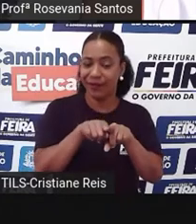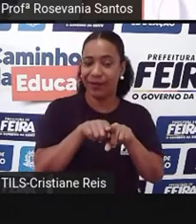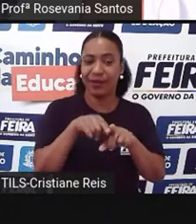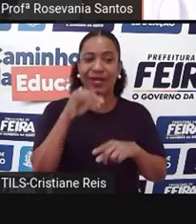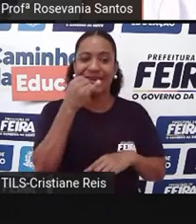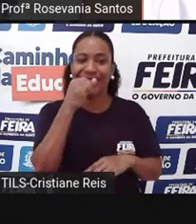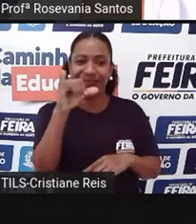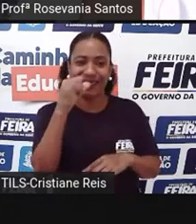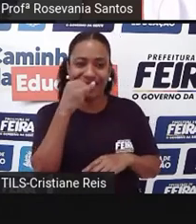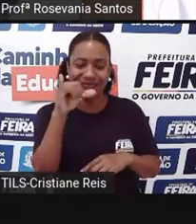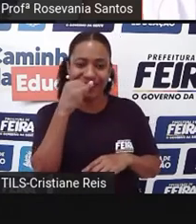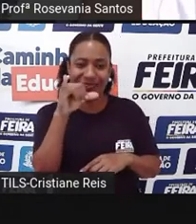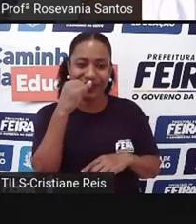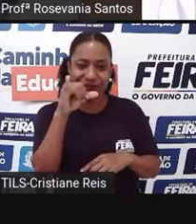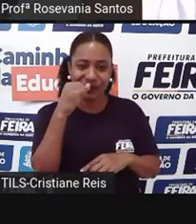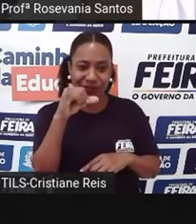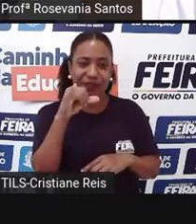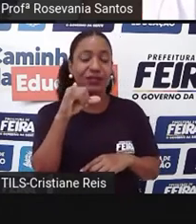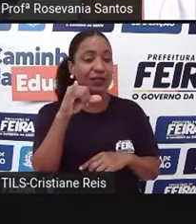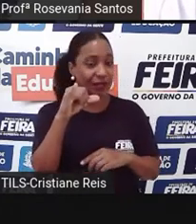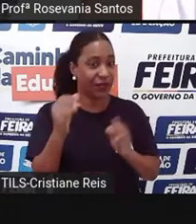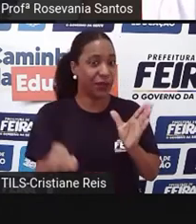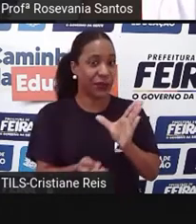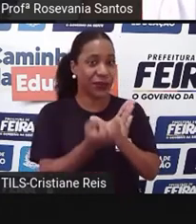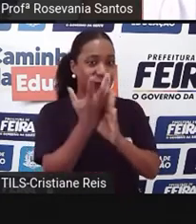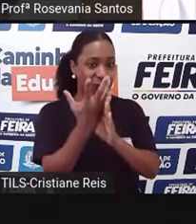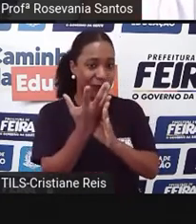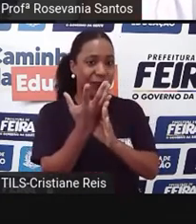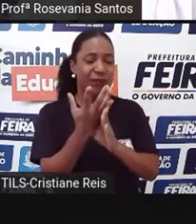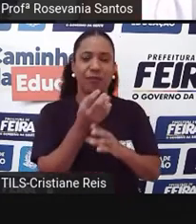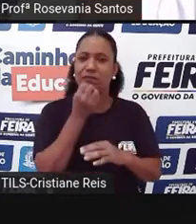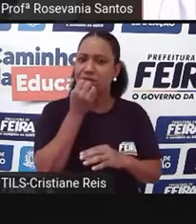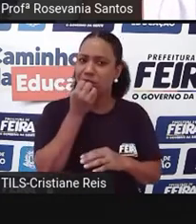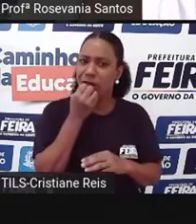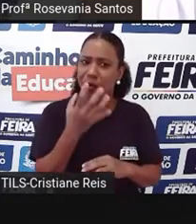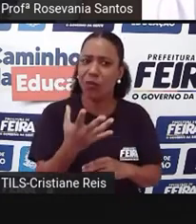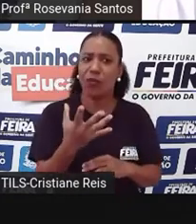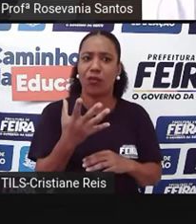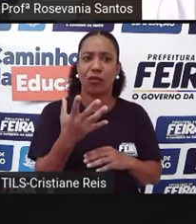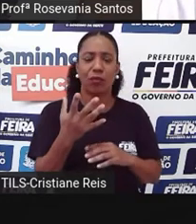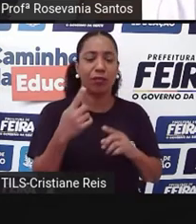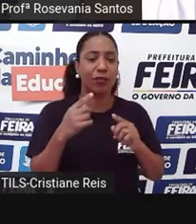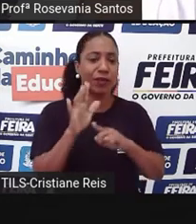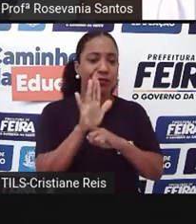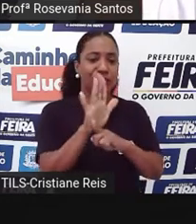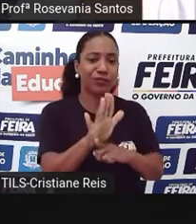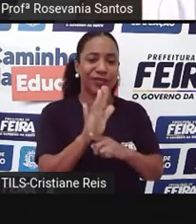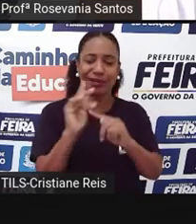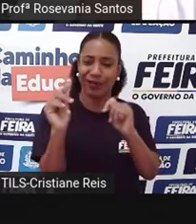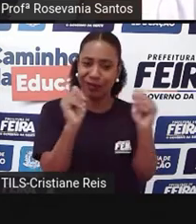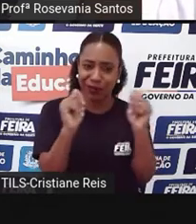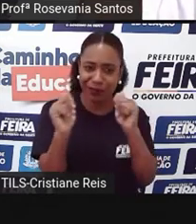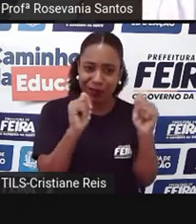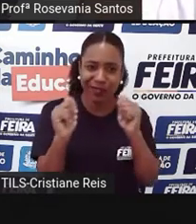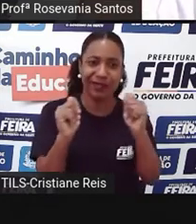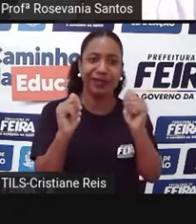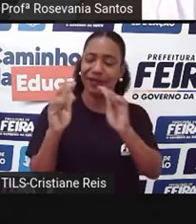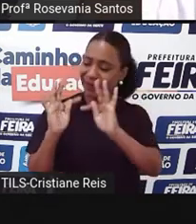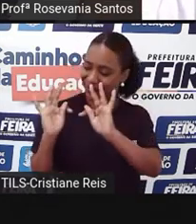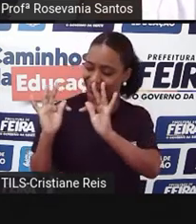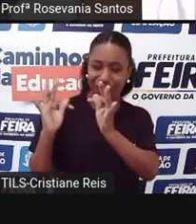região aí era muito atrasada, né, economicamente, atrasada de energia, de tecnologia,